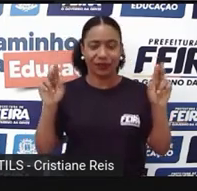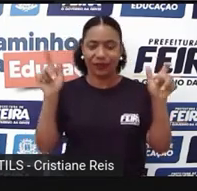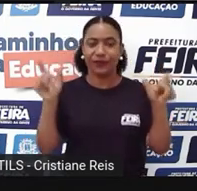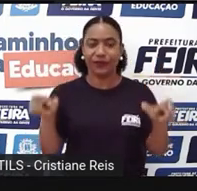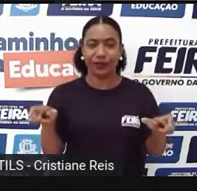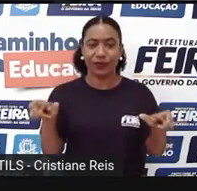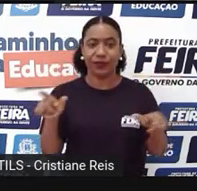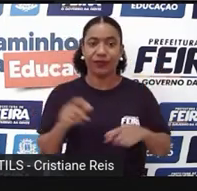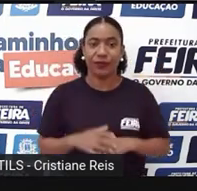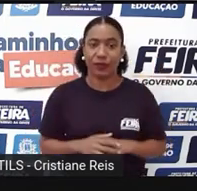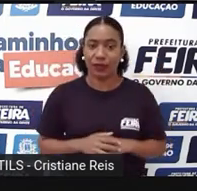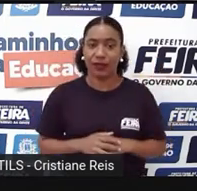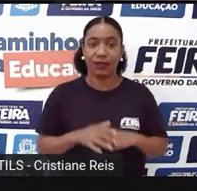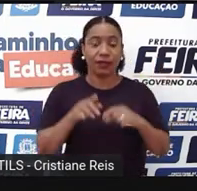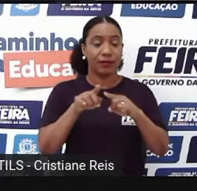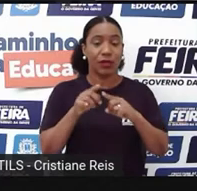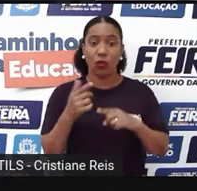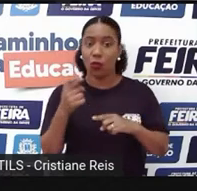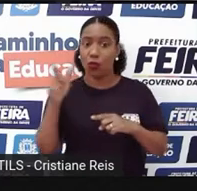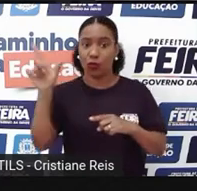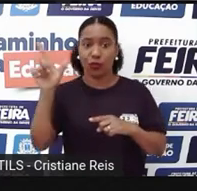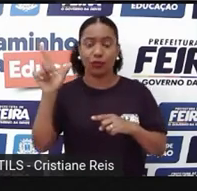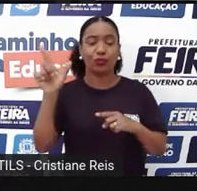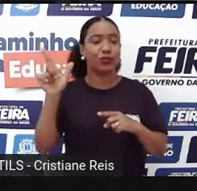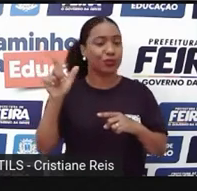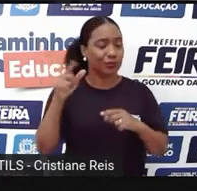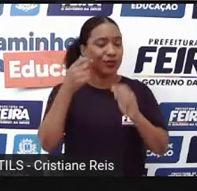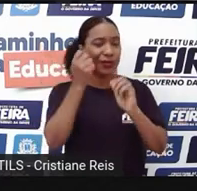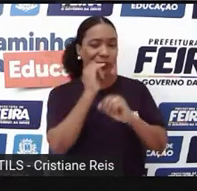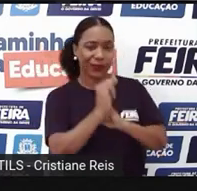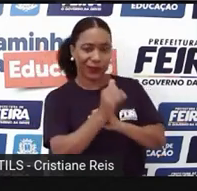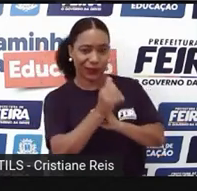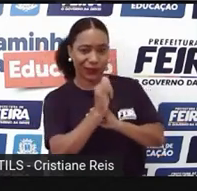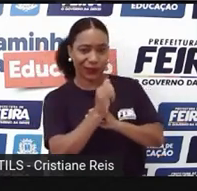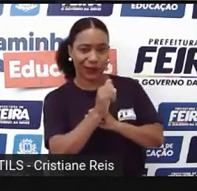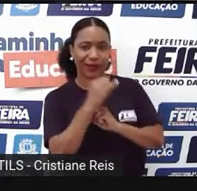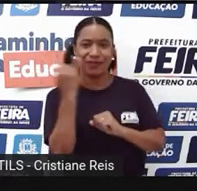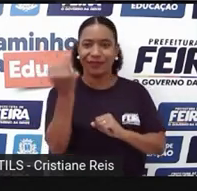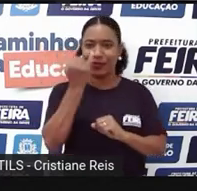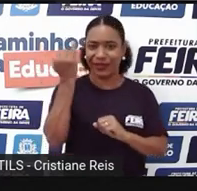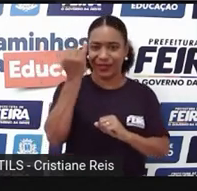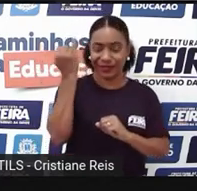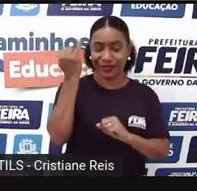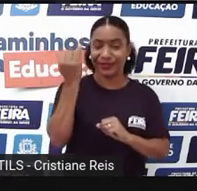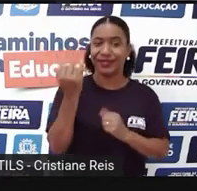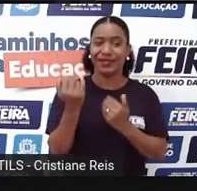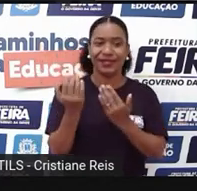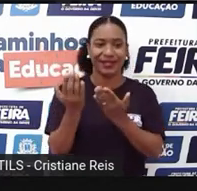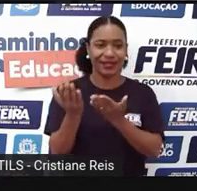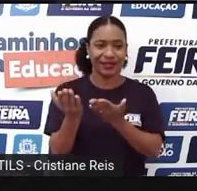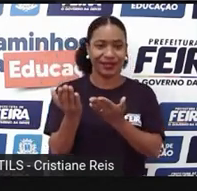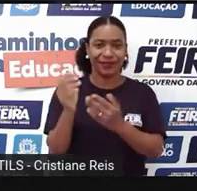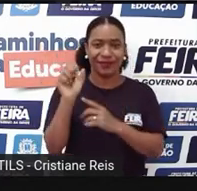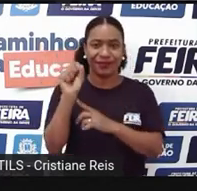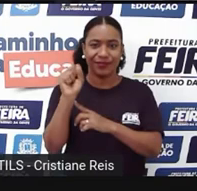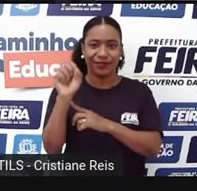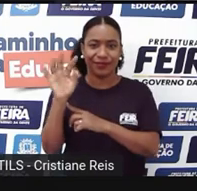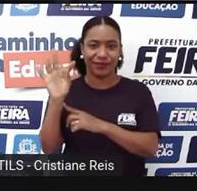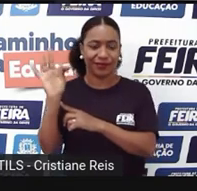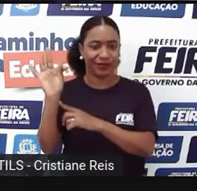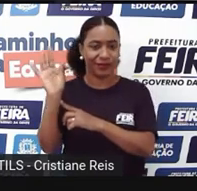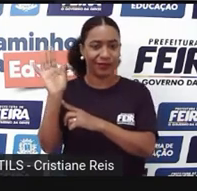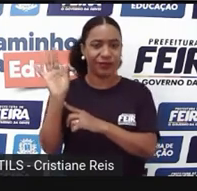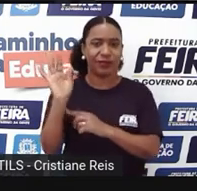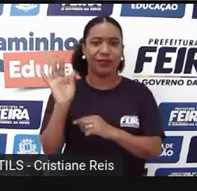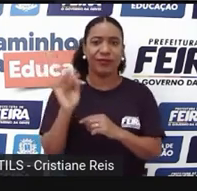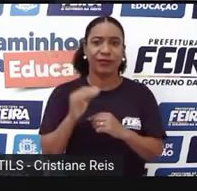temos outro elemento fundamental na narrativa, que é o set. Observem as perguntas que eu faço